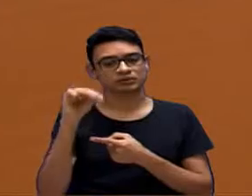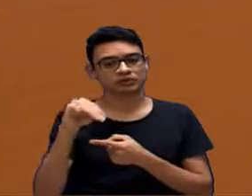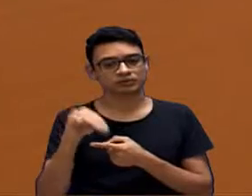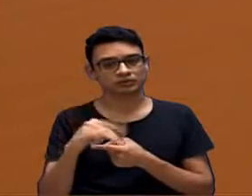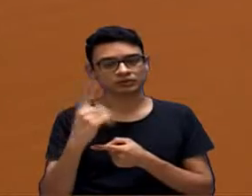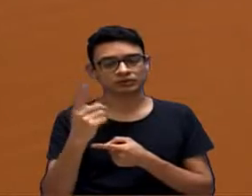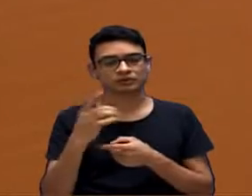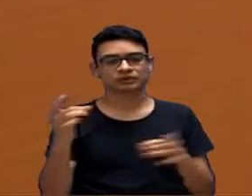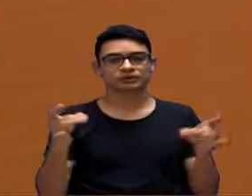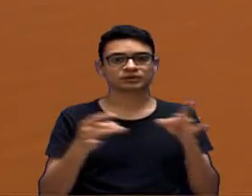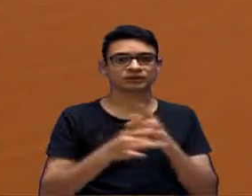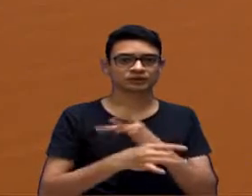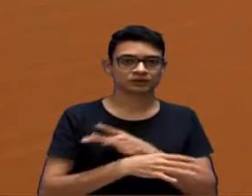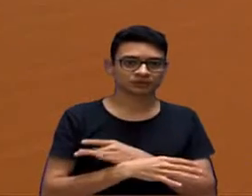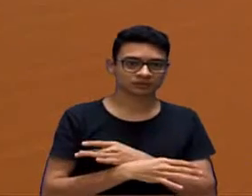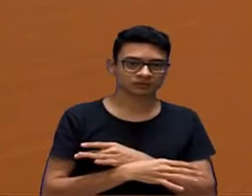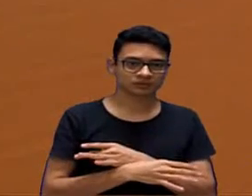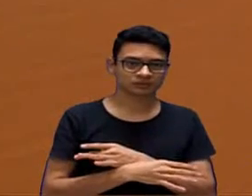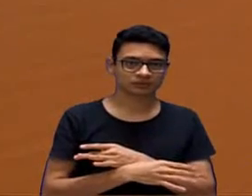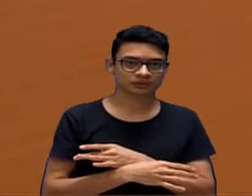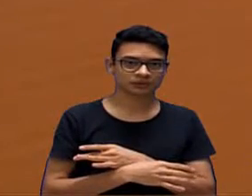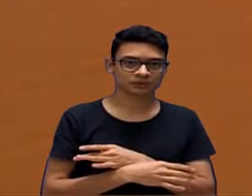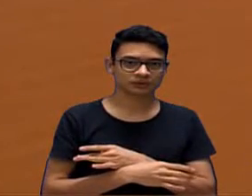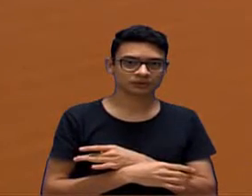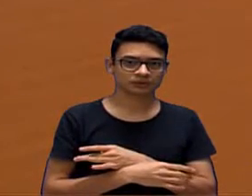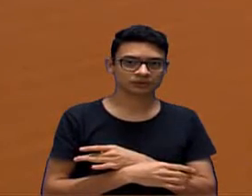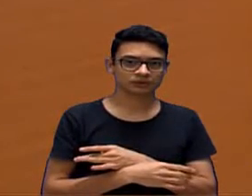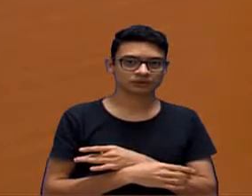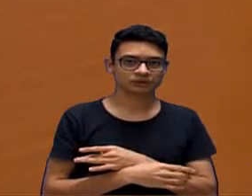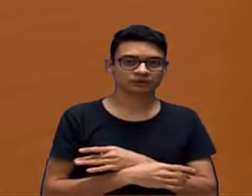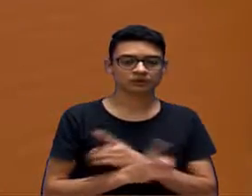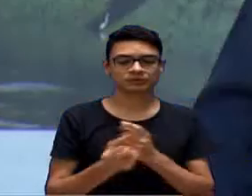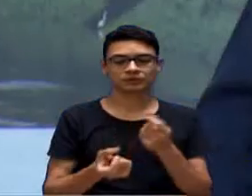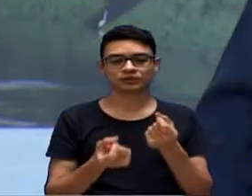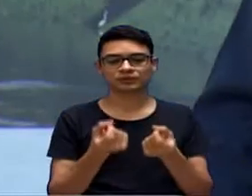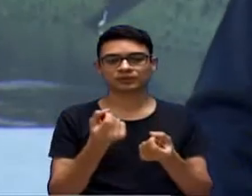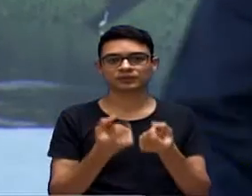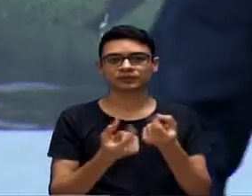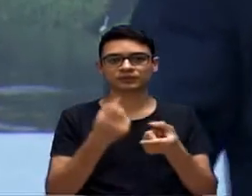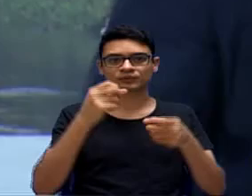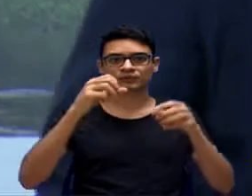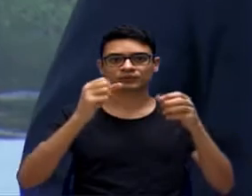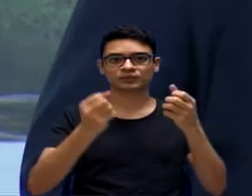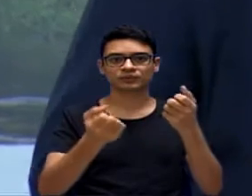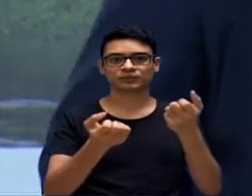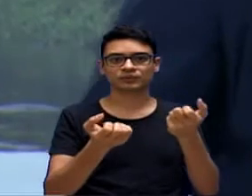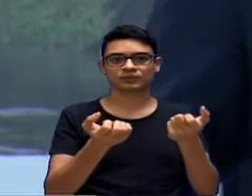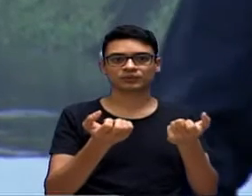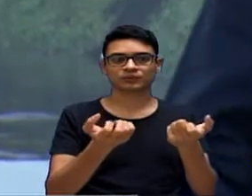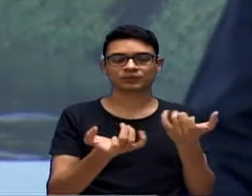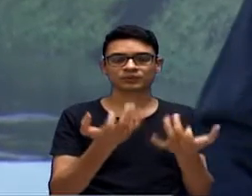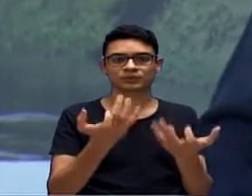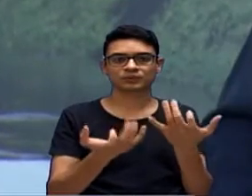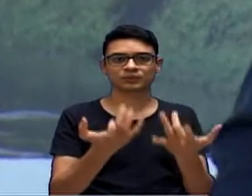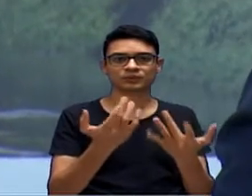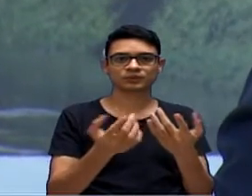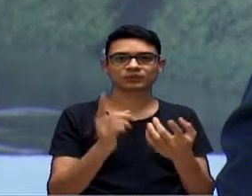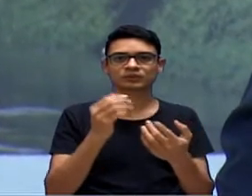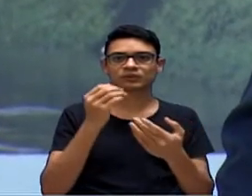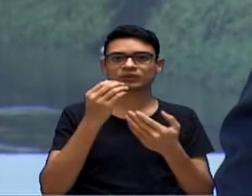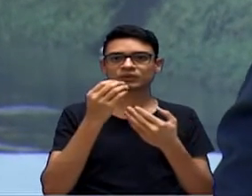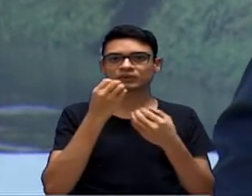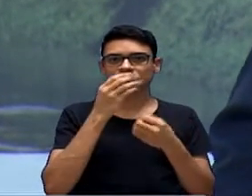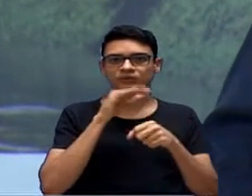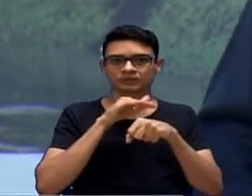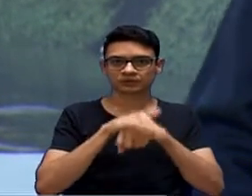uma hora, porque foi prorrogado dois tempos, então matou o pinga-fogo. Boa tarde, presidente. Boa tarde a você que nos assiste